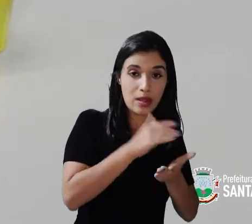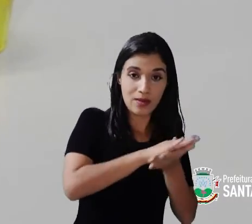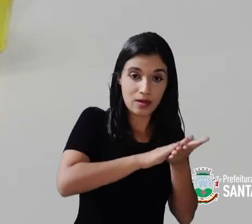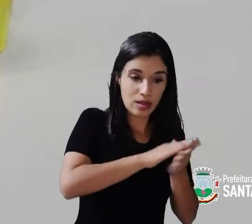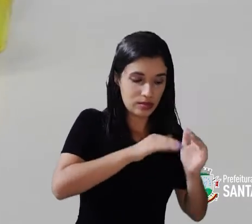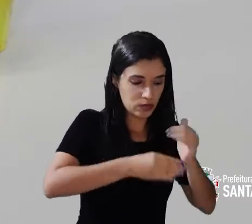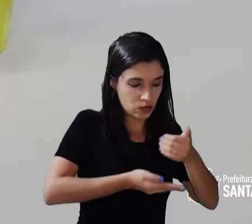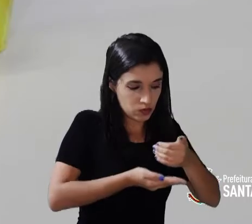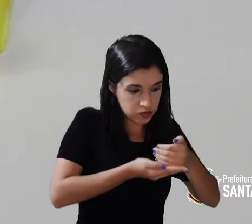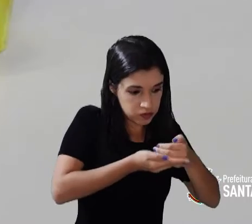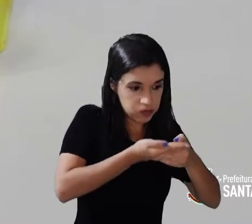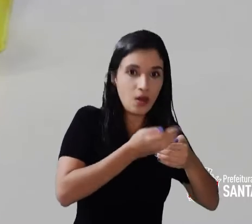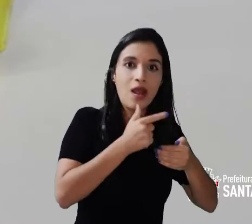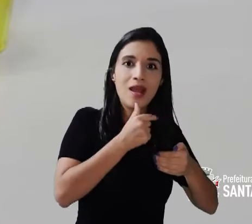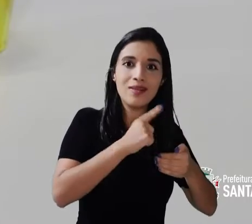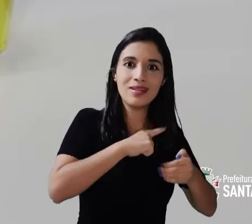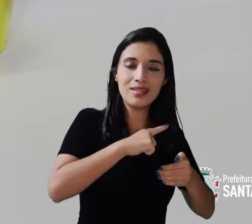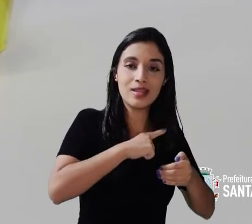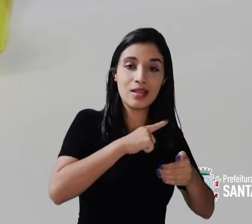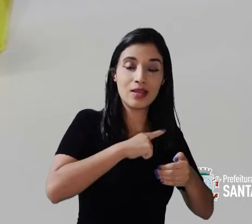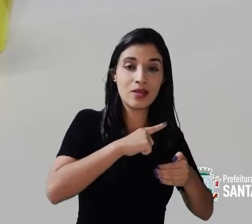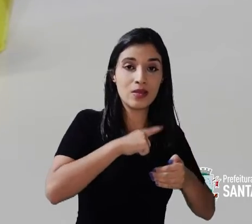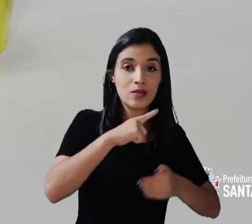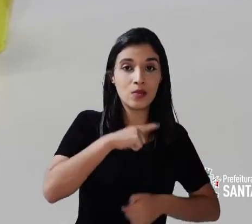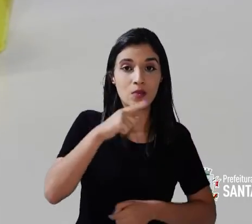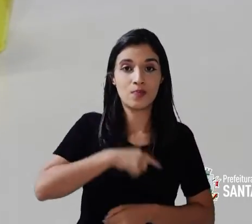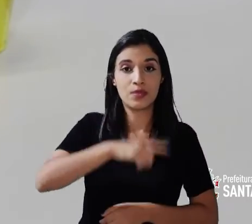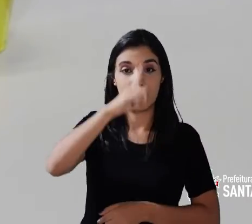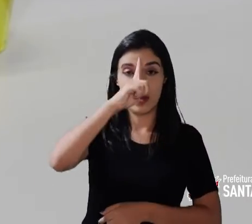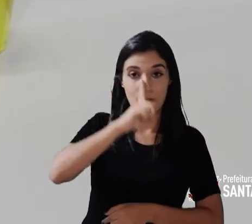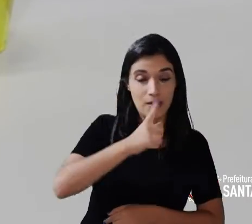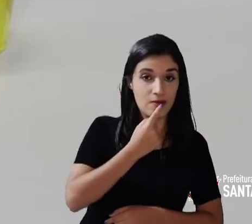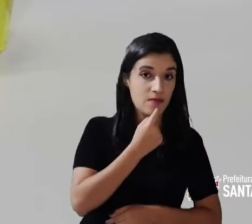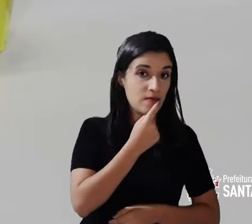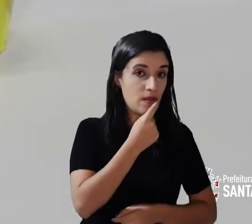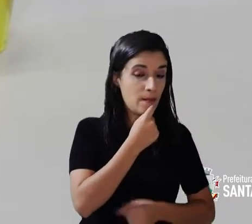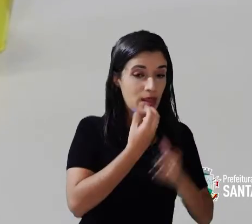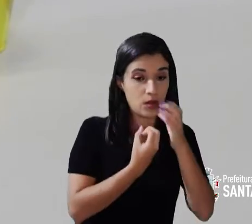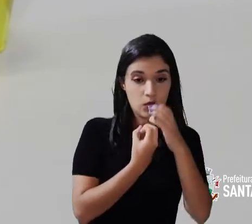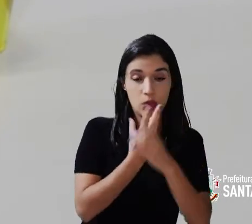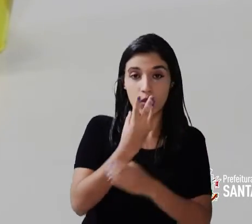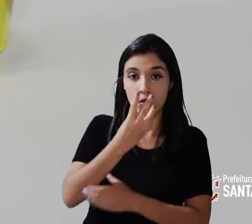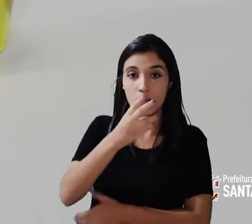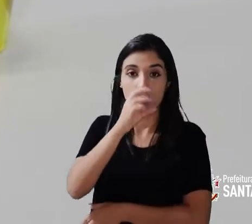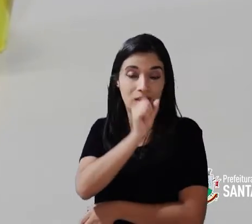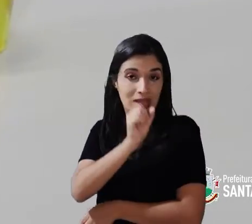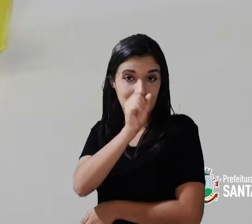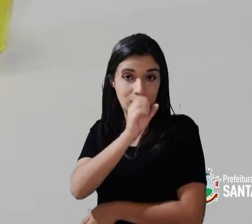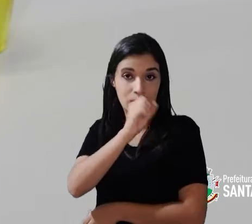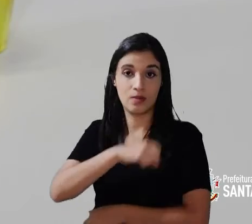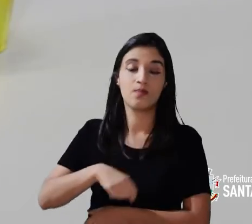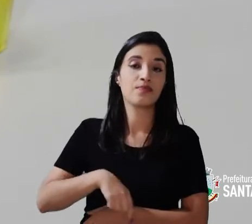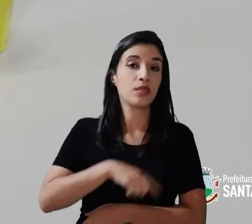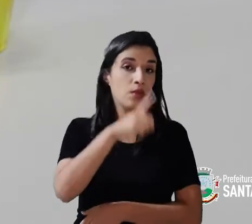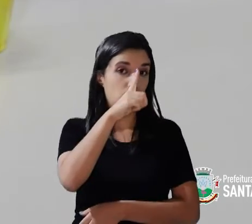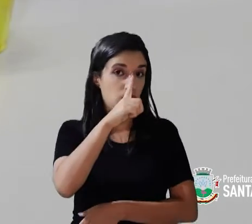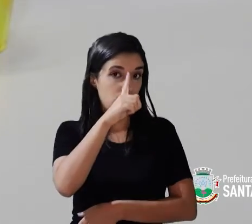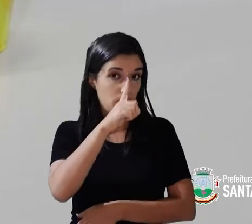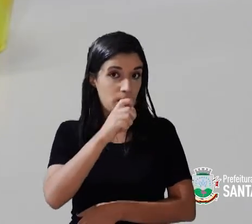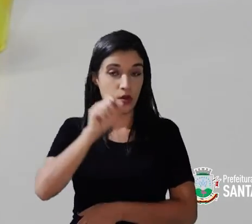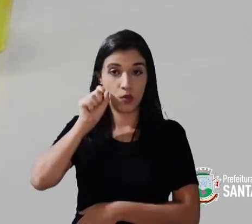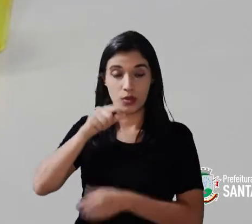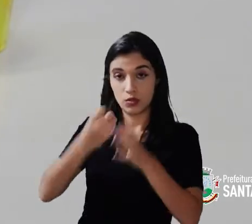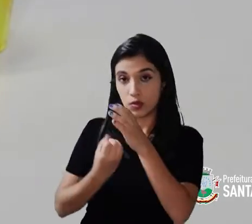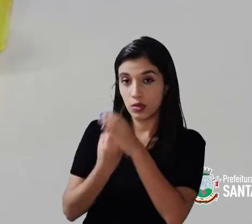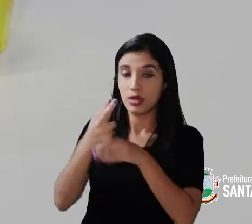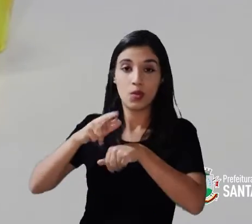tinham nada se encheu de água. O amarelo com o vermelho formou o laranja. O